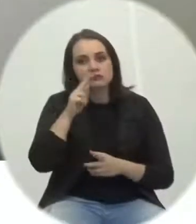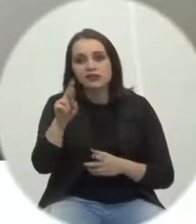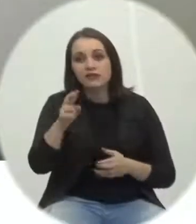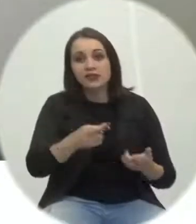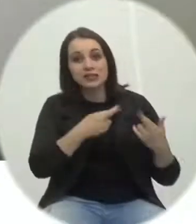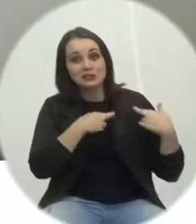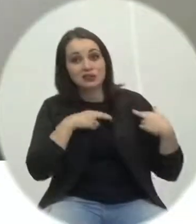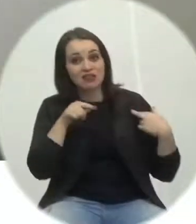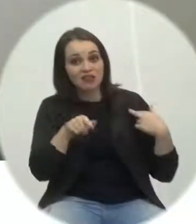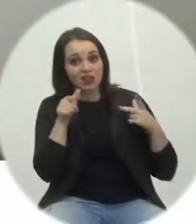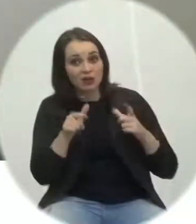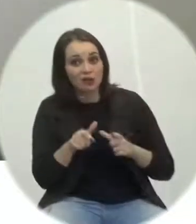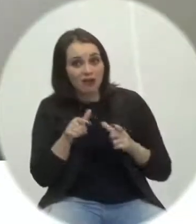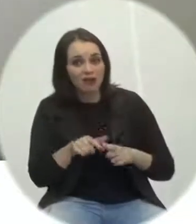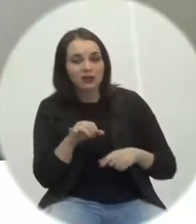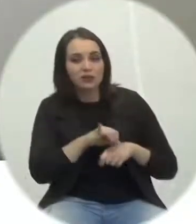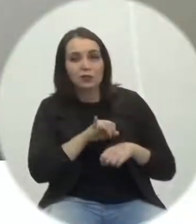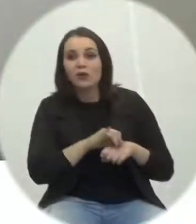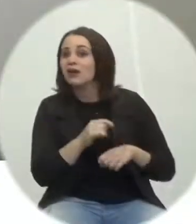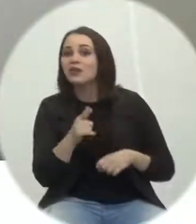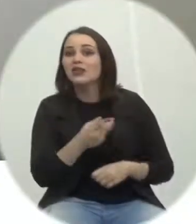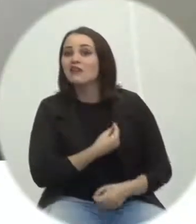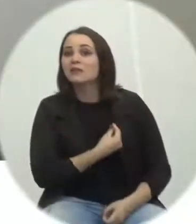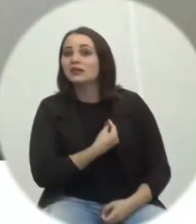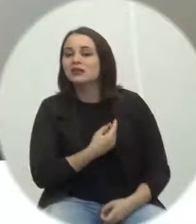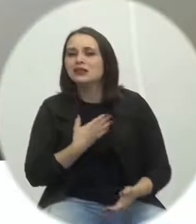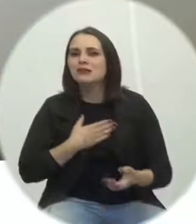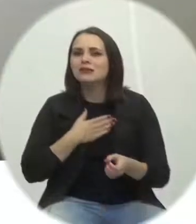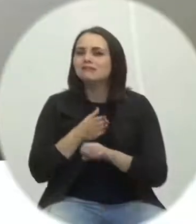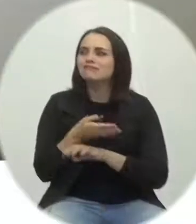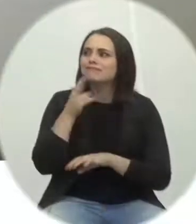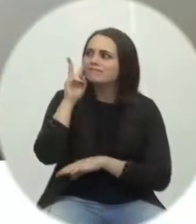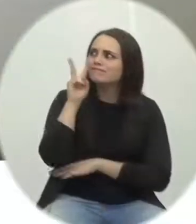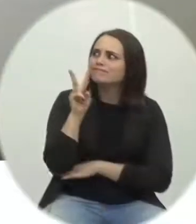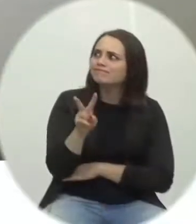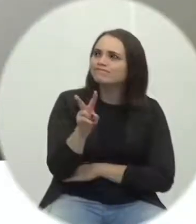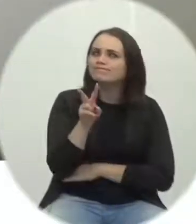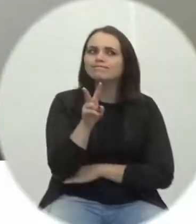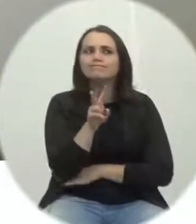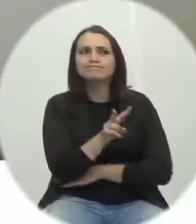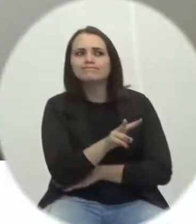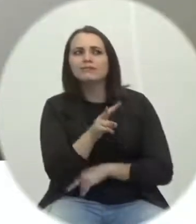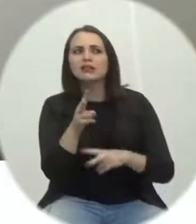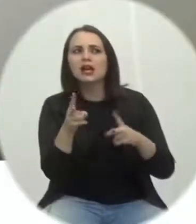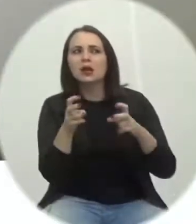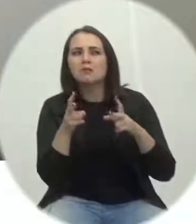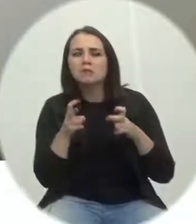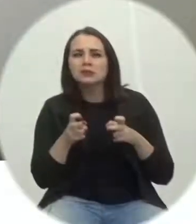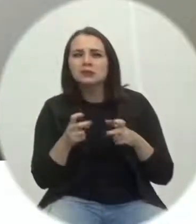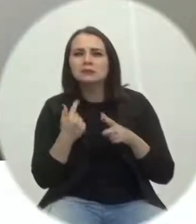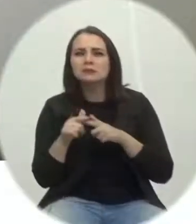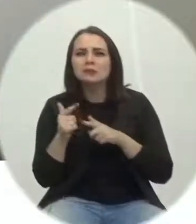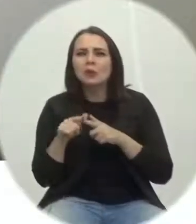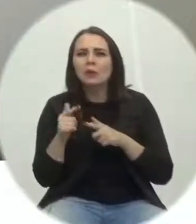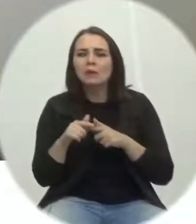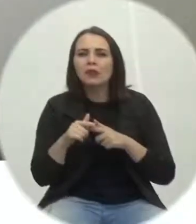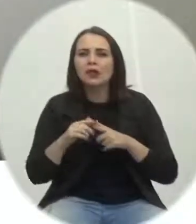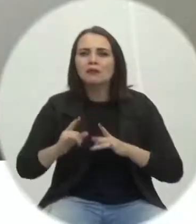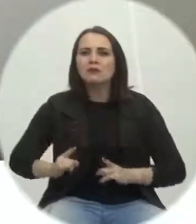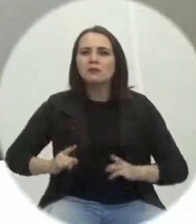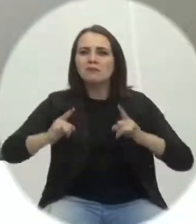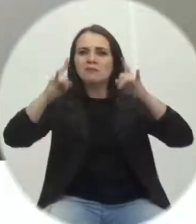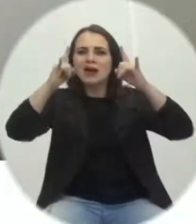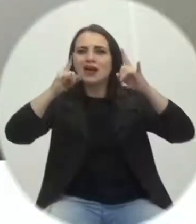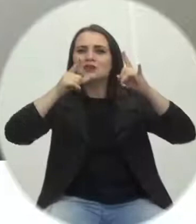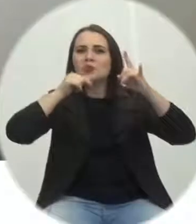não estava presente. E entrando lá, percebi várias infiltrações naquele prédio ali